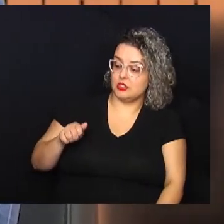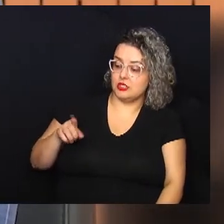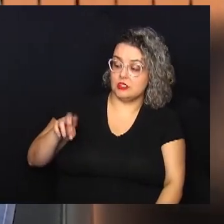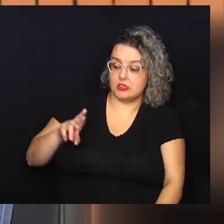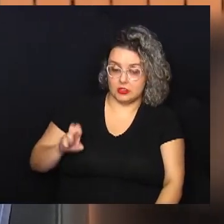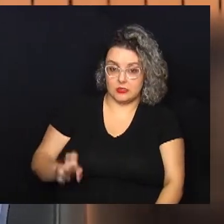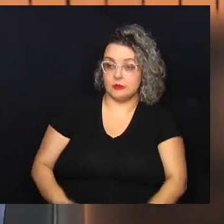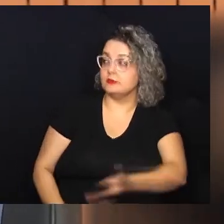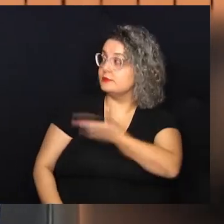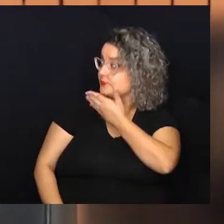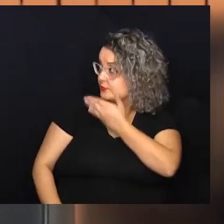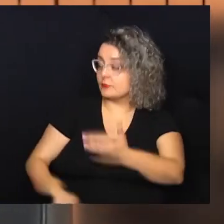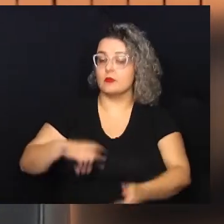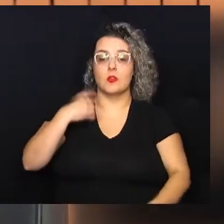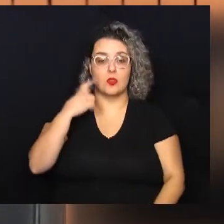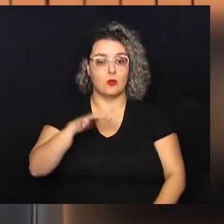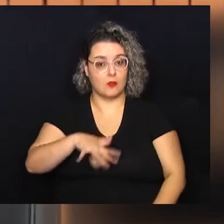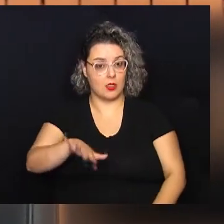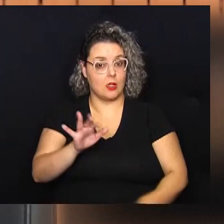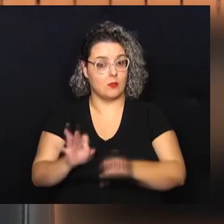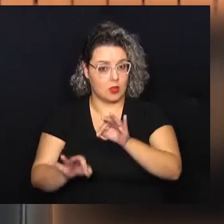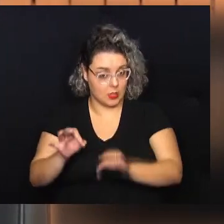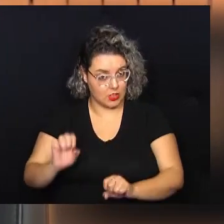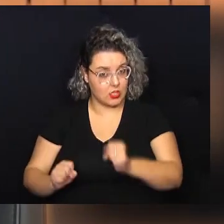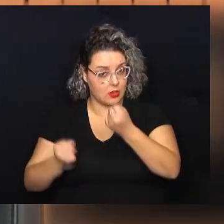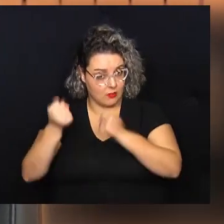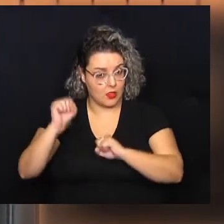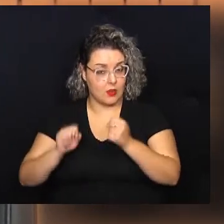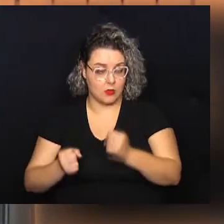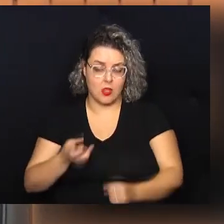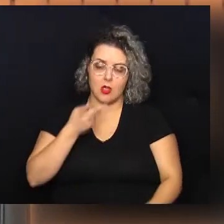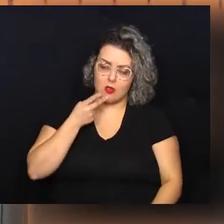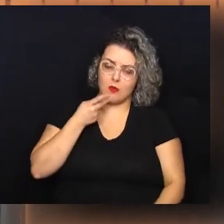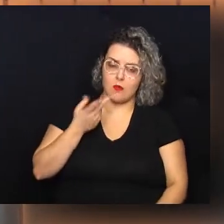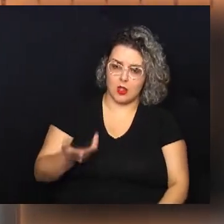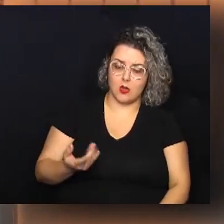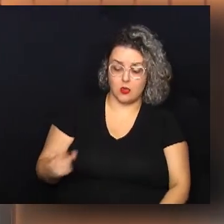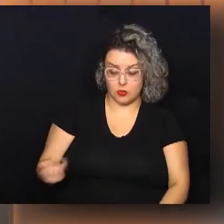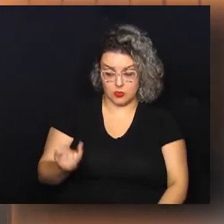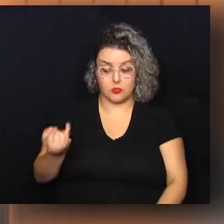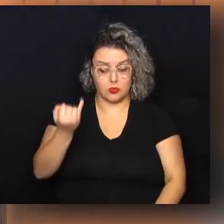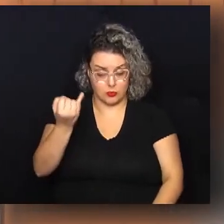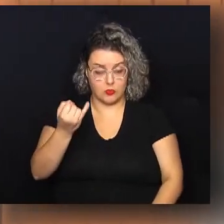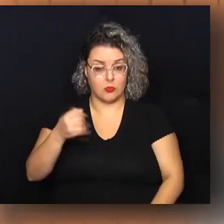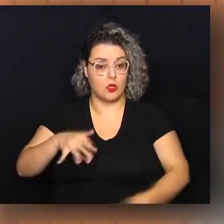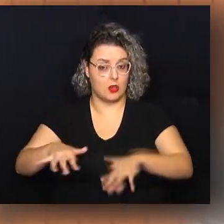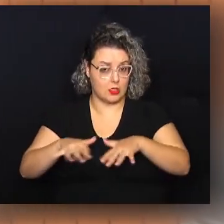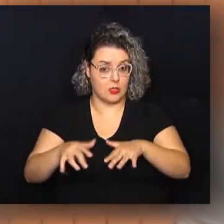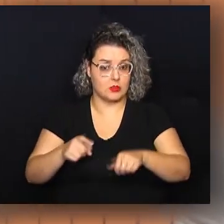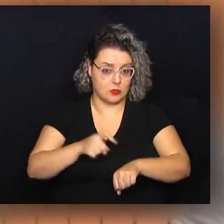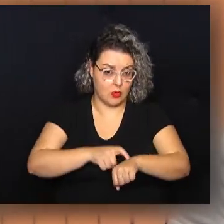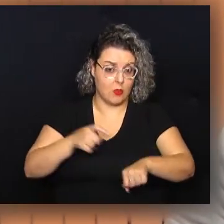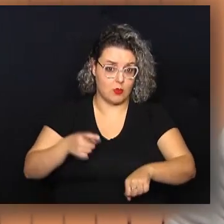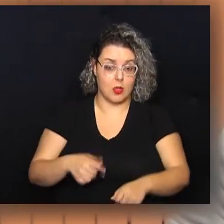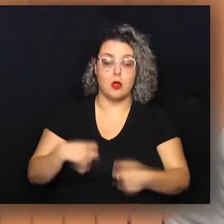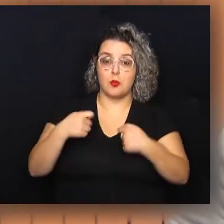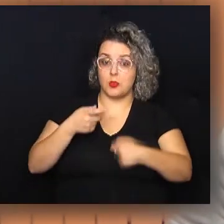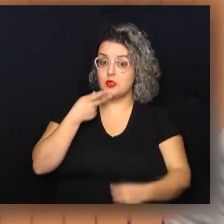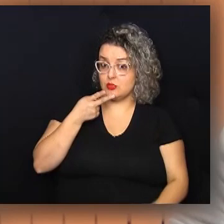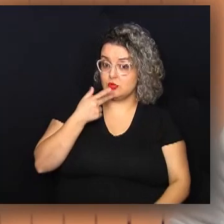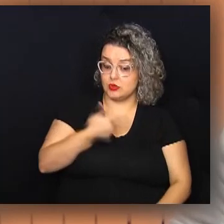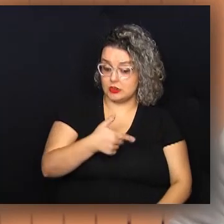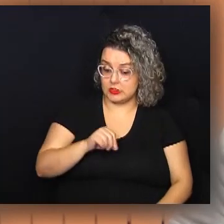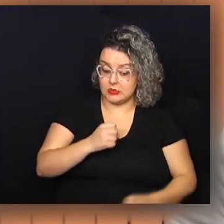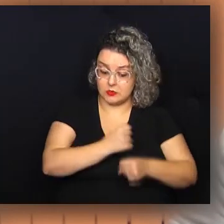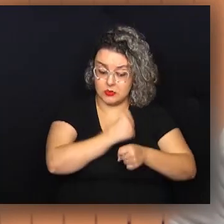Alexandre Tortorella, advogado do setor jurídico da fábrica, comentou sobre a importância desse momento. Eu preciso